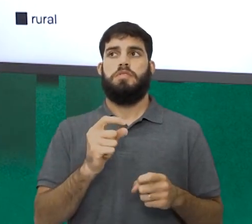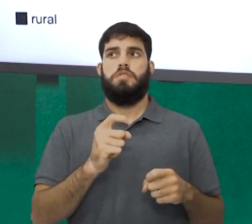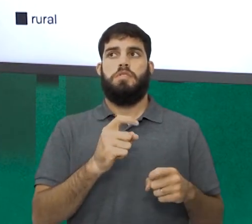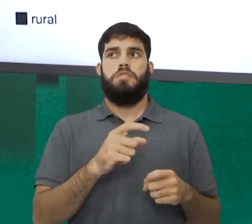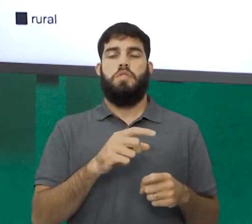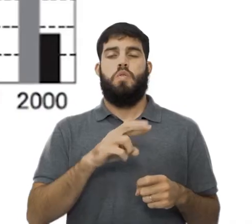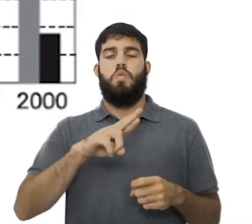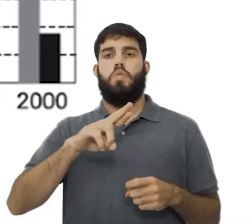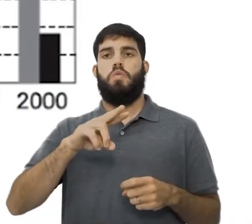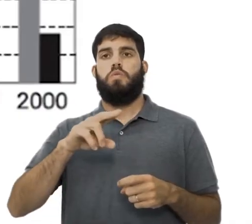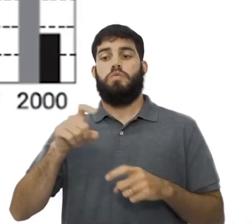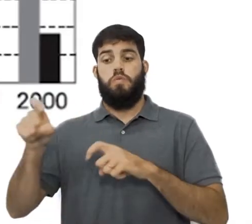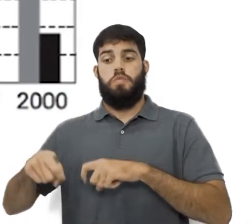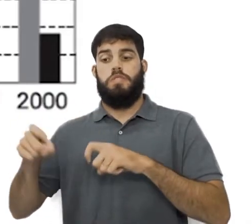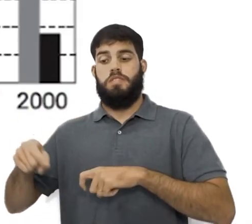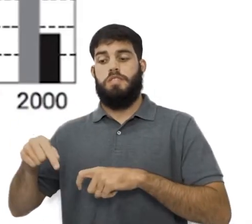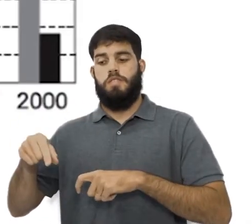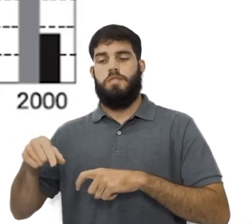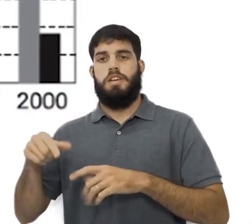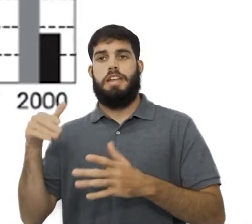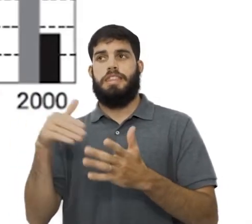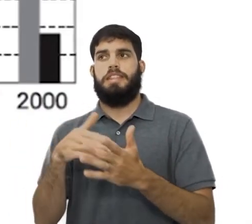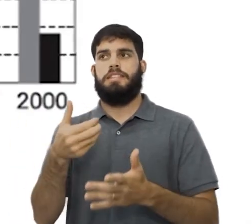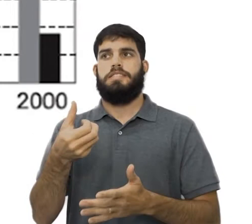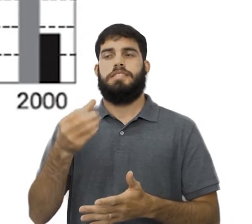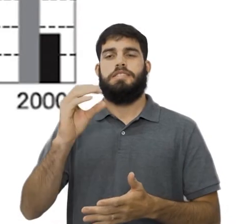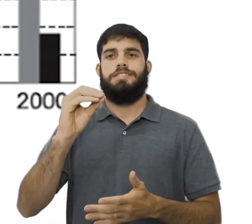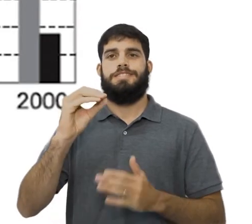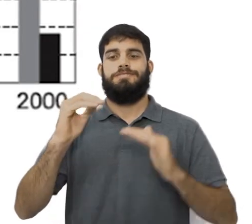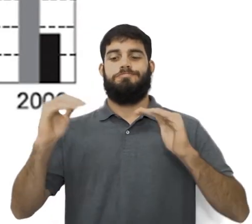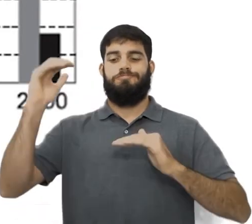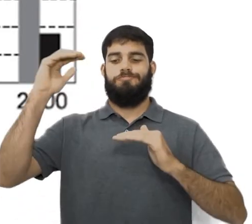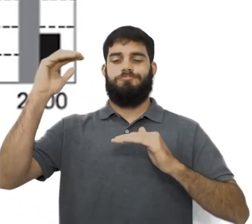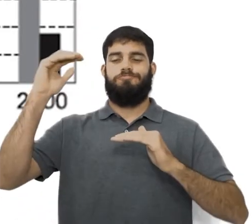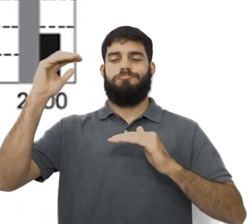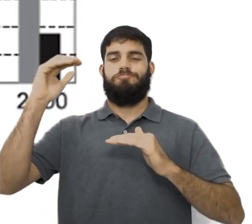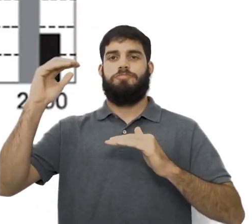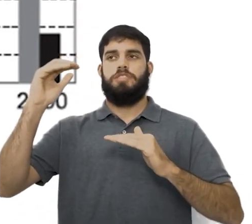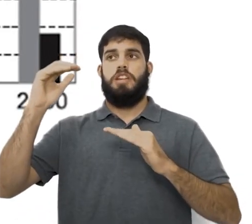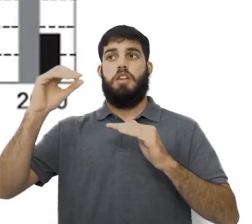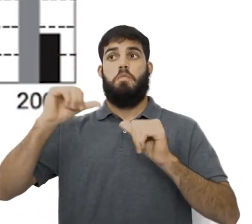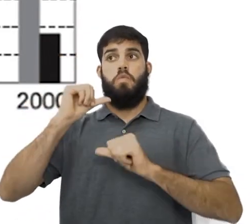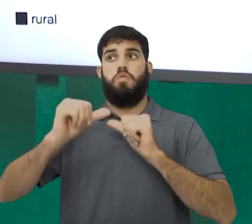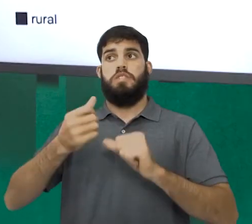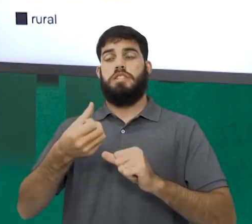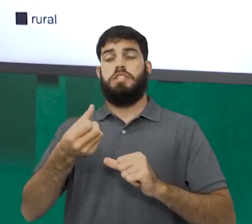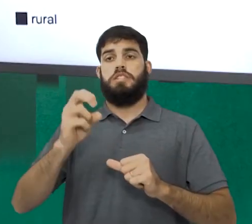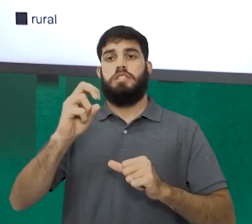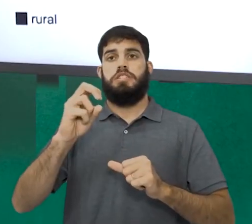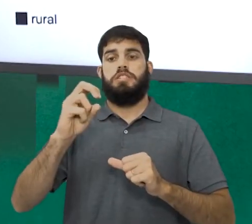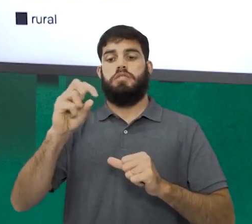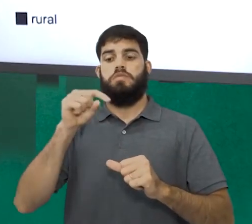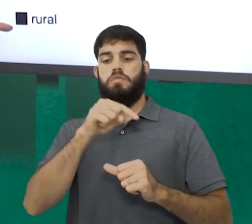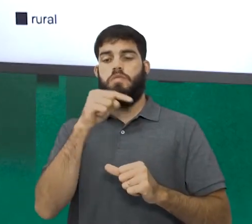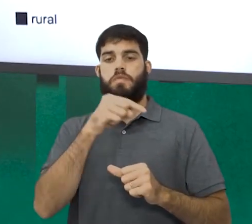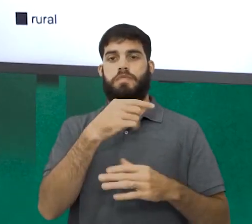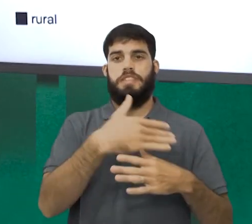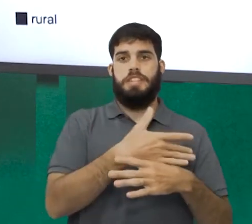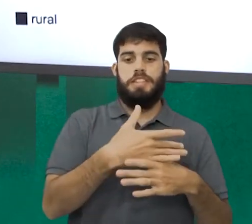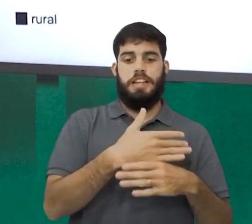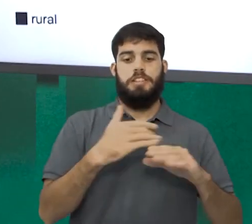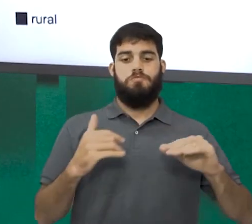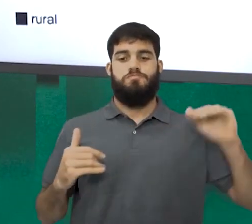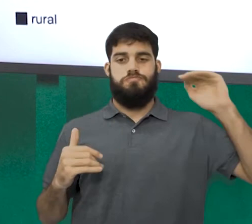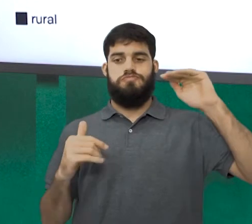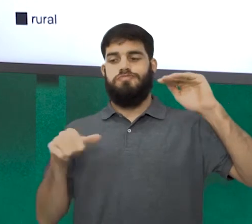até 60 superava a urbana? Mas aqui no meio, 65, a urbana já supera a